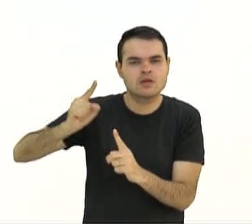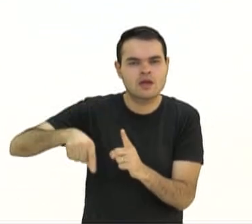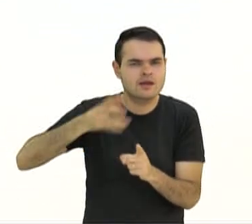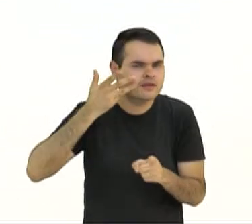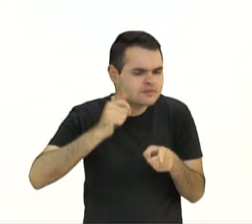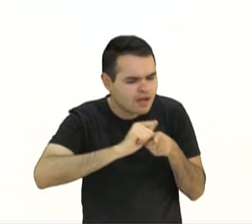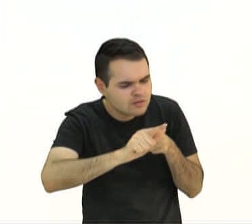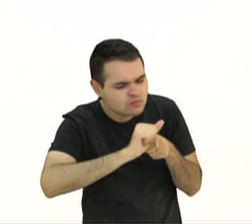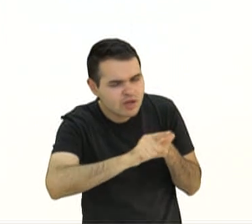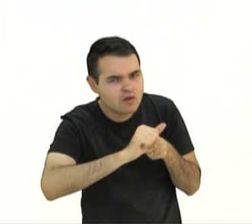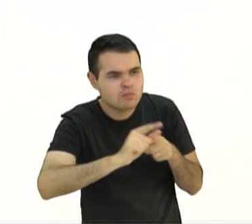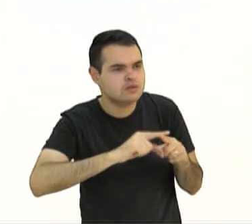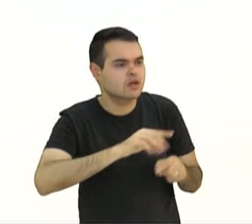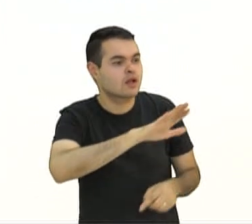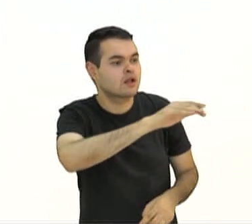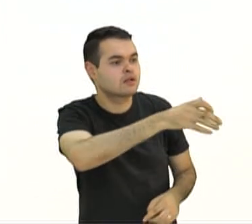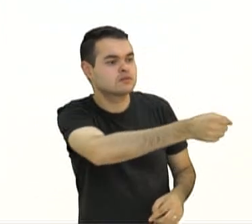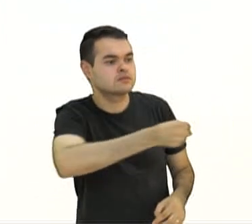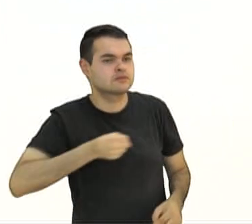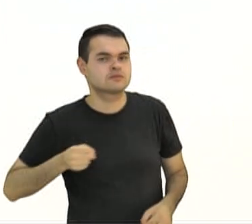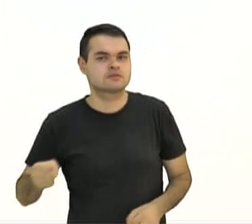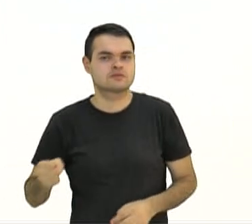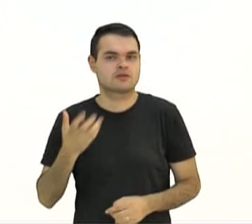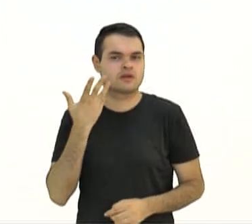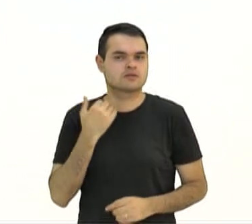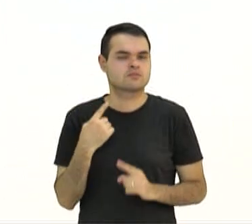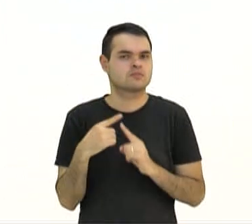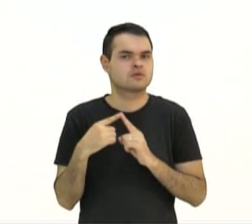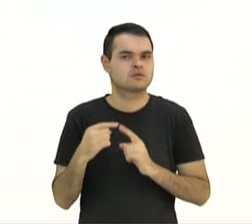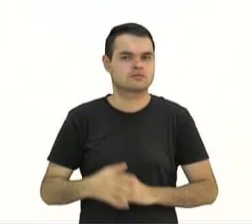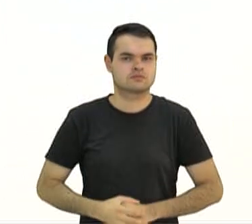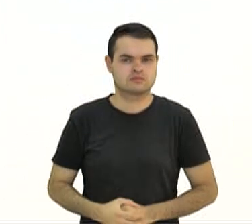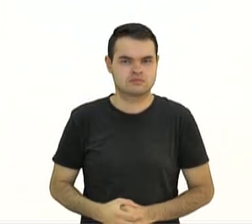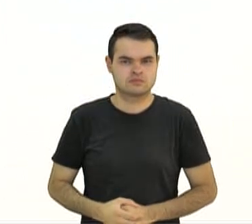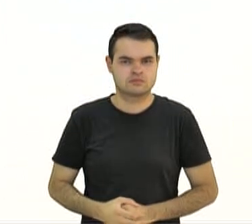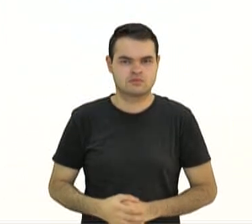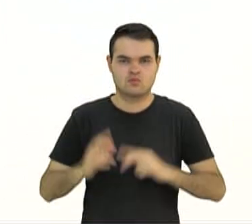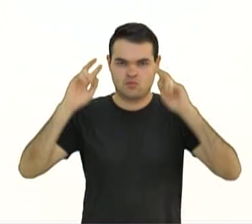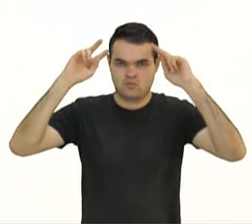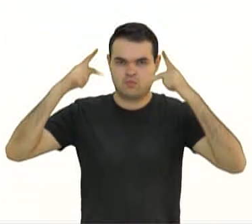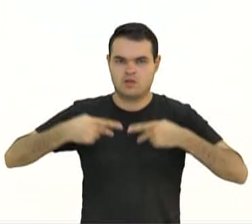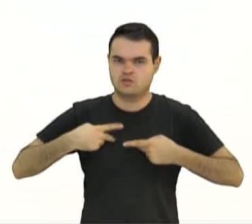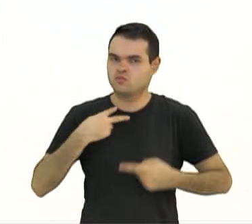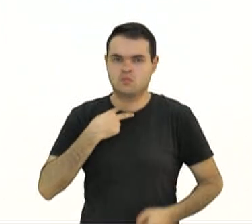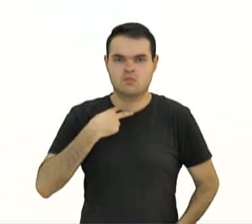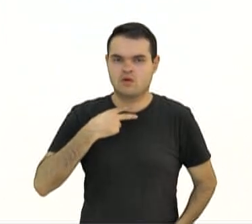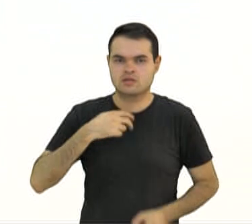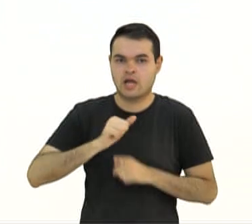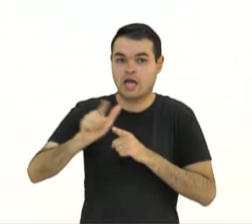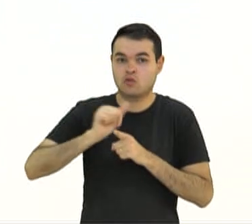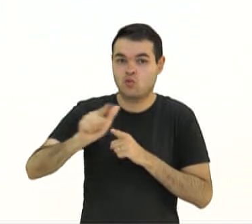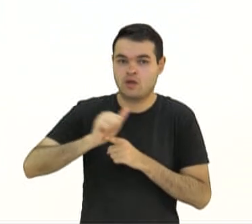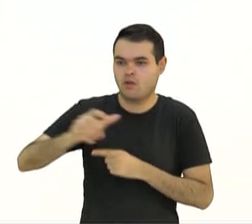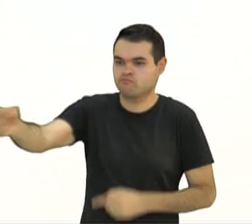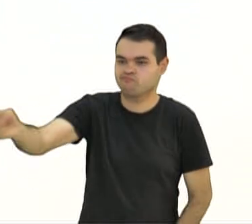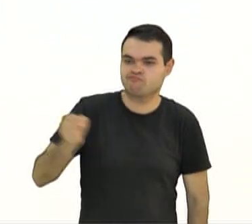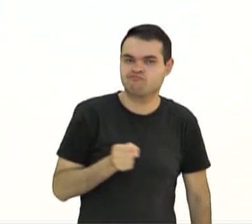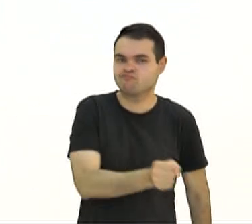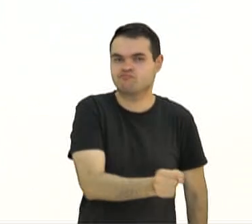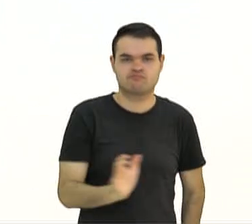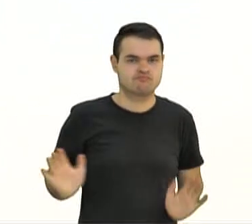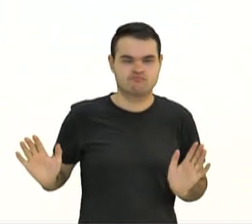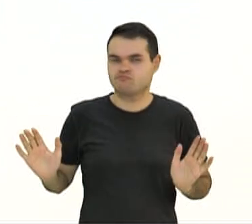você acha que alguém alugaria essas crianças? Vamos pensar que seres humanos não podem ser alugados. Então, são pessoas.